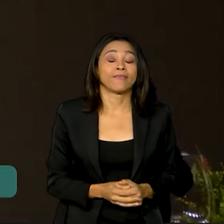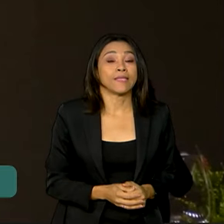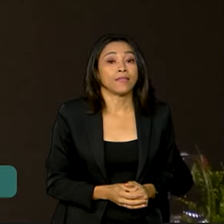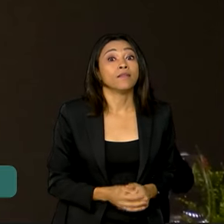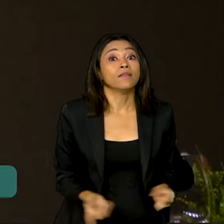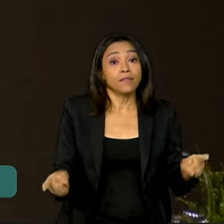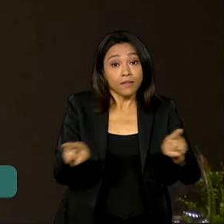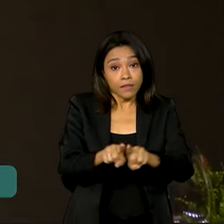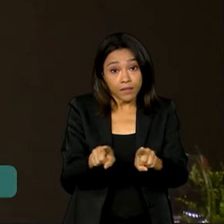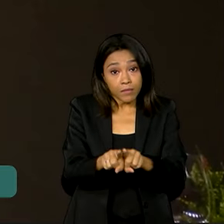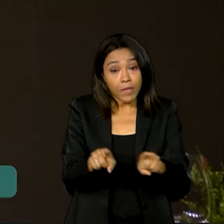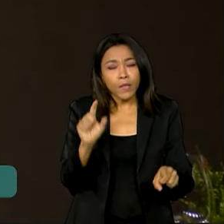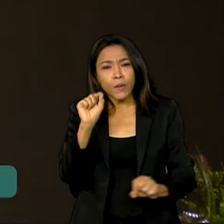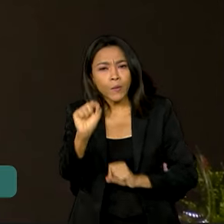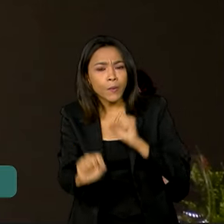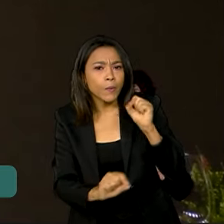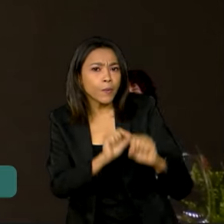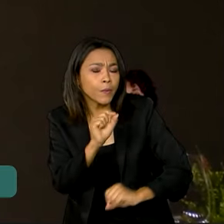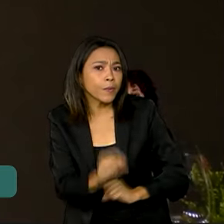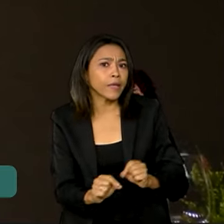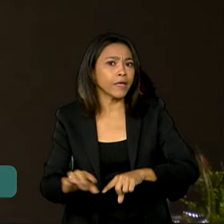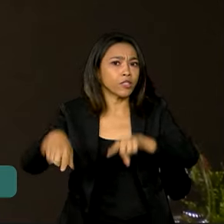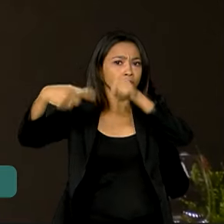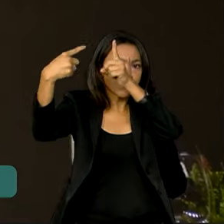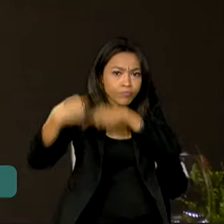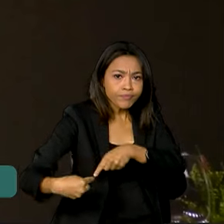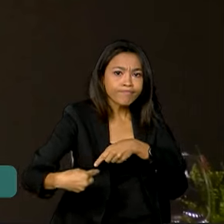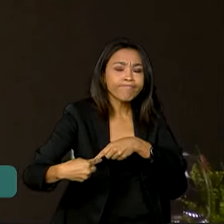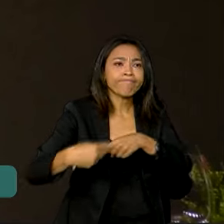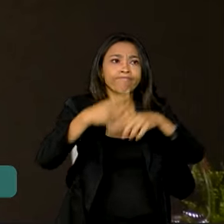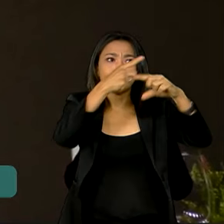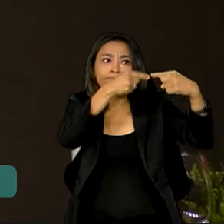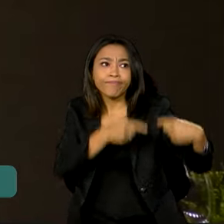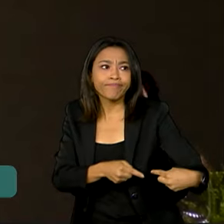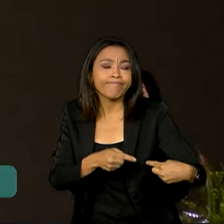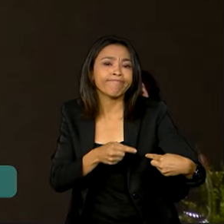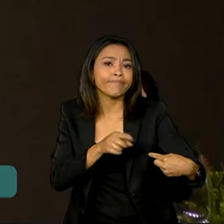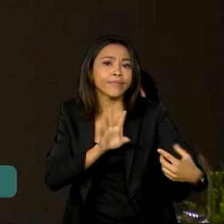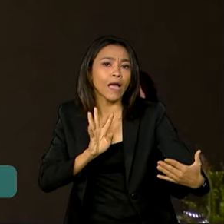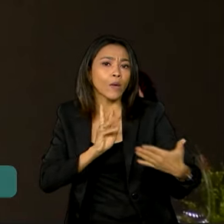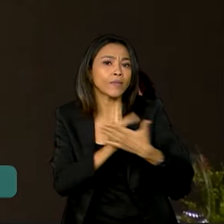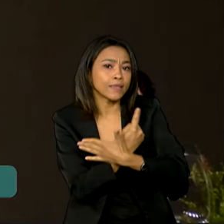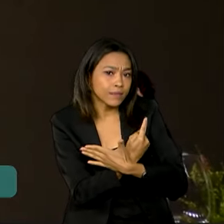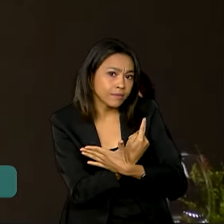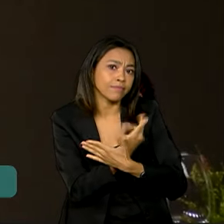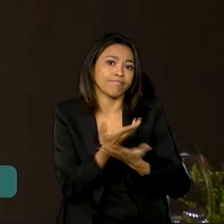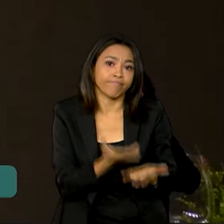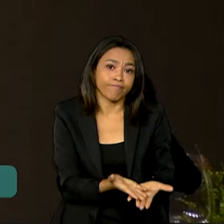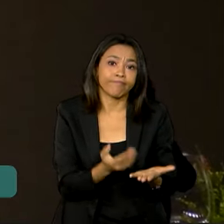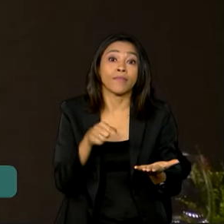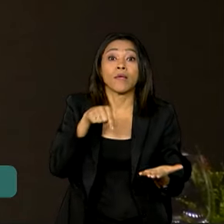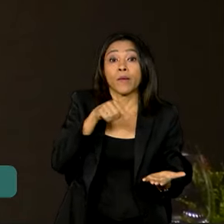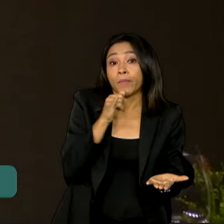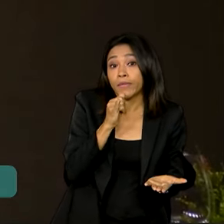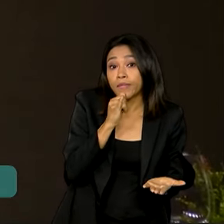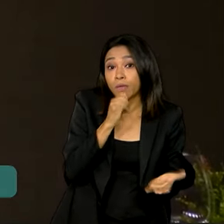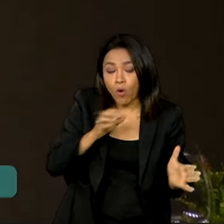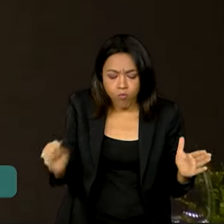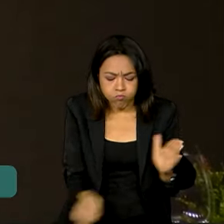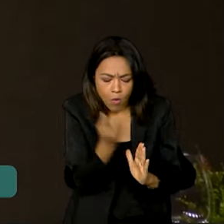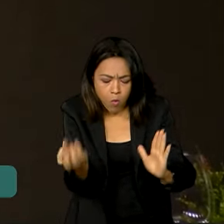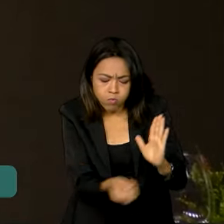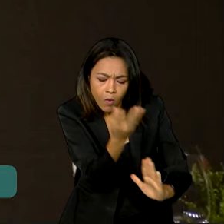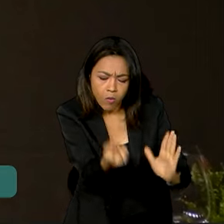em função de vantagens competitivas que têm a ver com a nossa matriz, nossa matriz produtiva